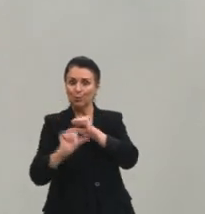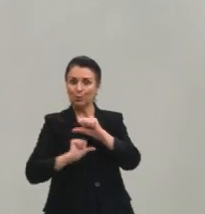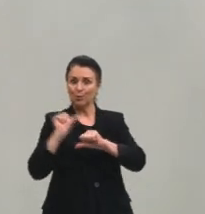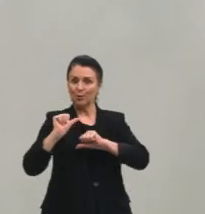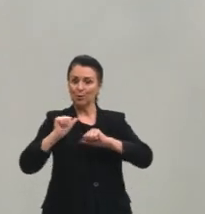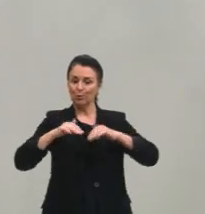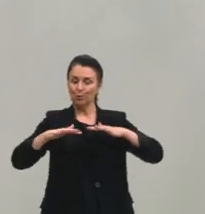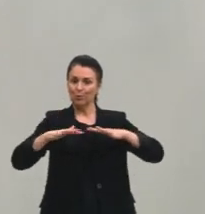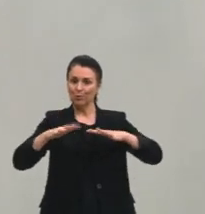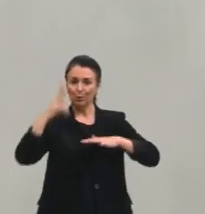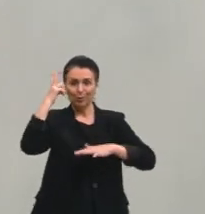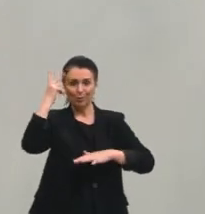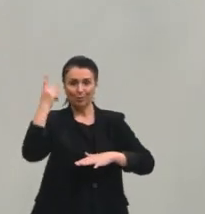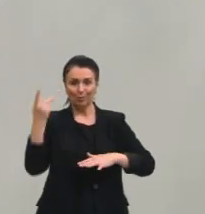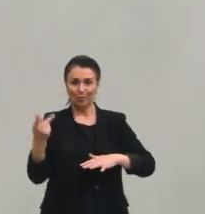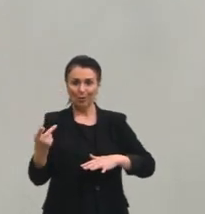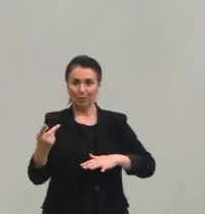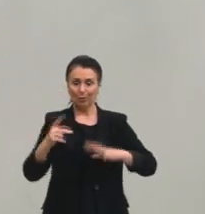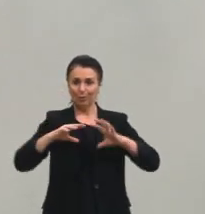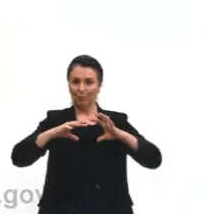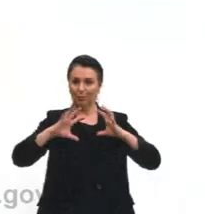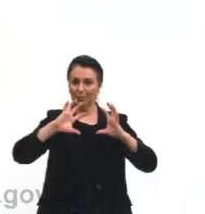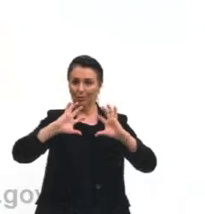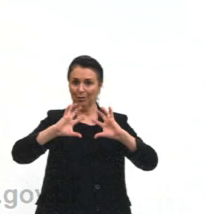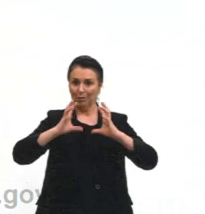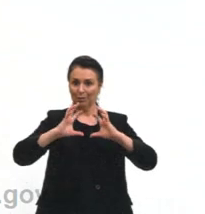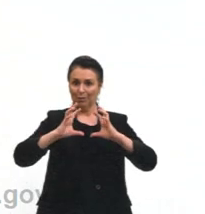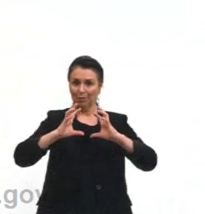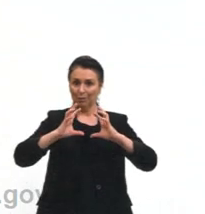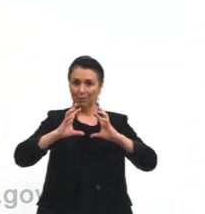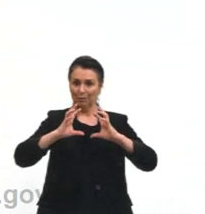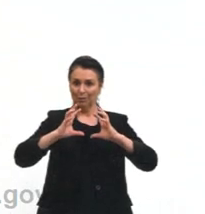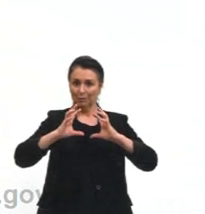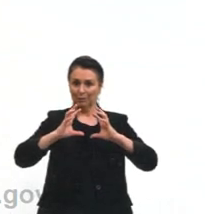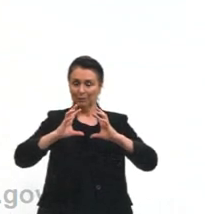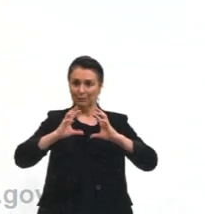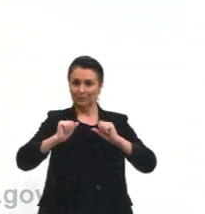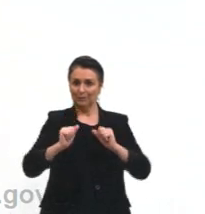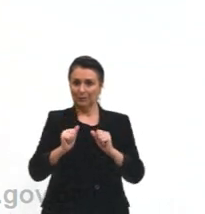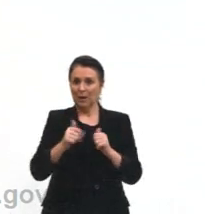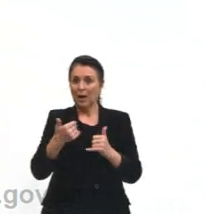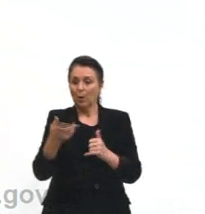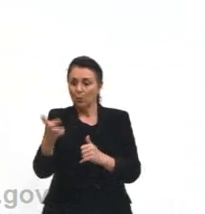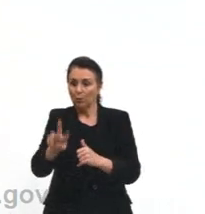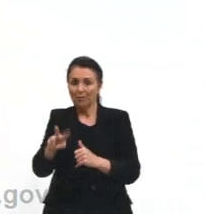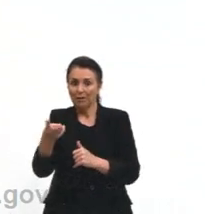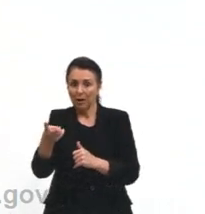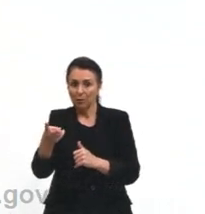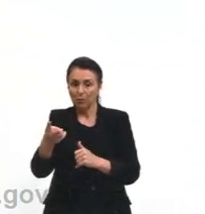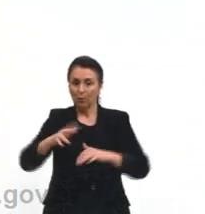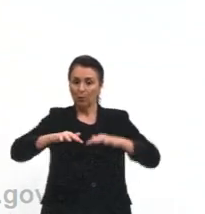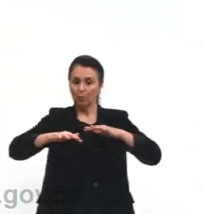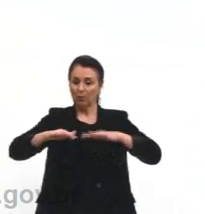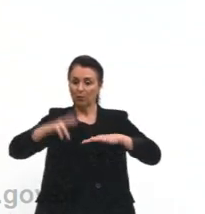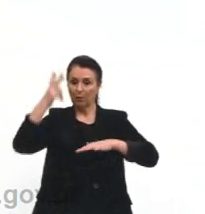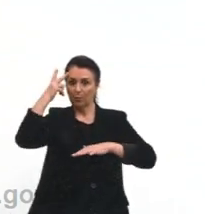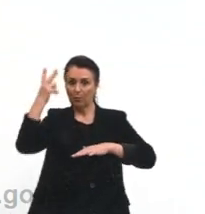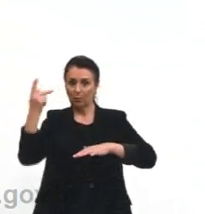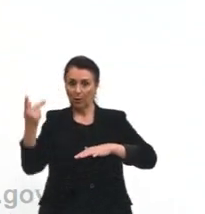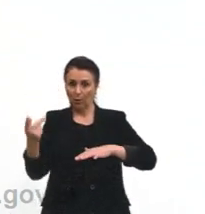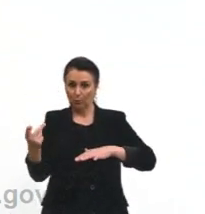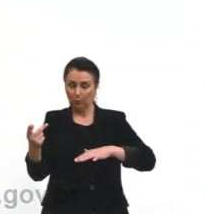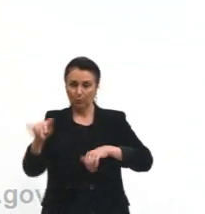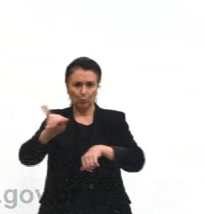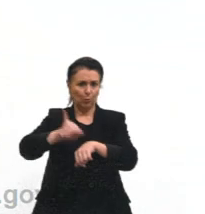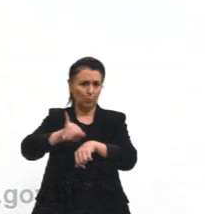movimento natural. Então, é justamente um oposto do outro. O movimento natural é onde o corpo, ele vai